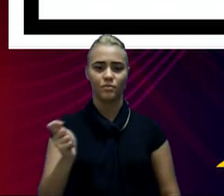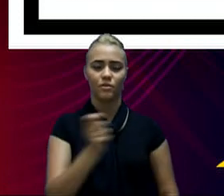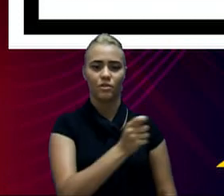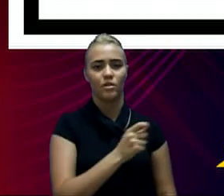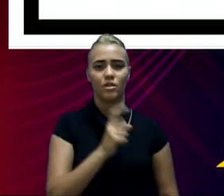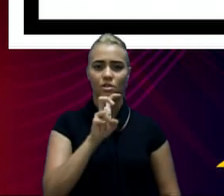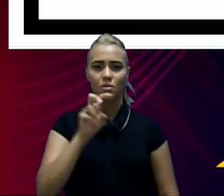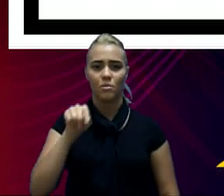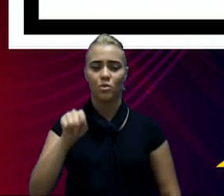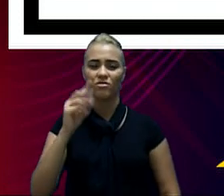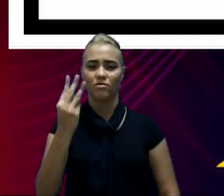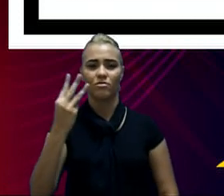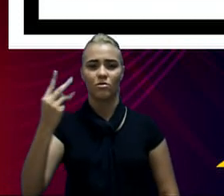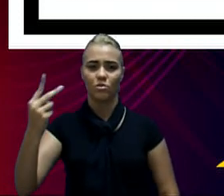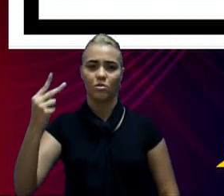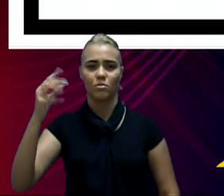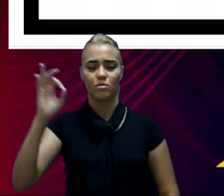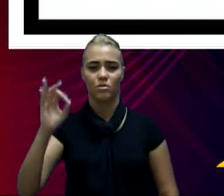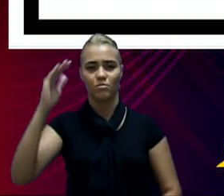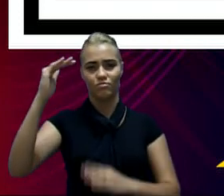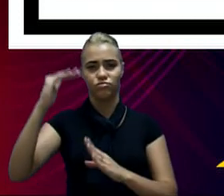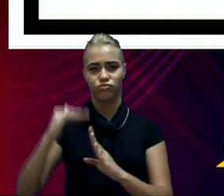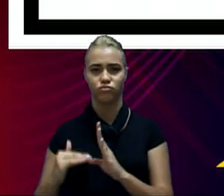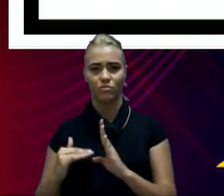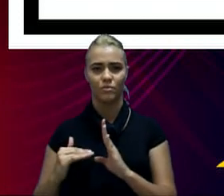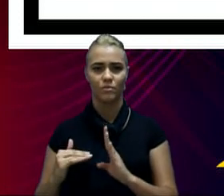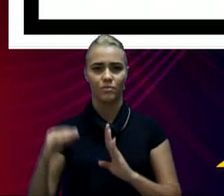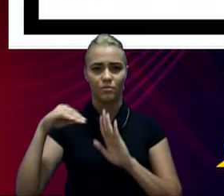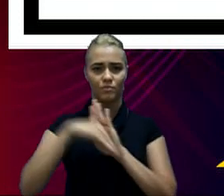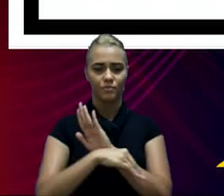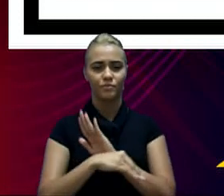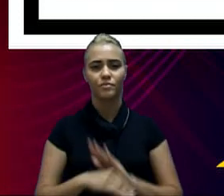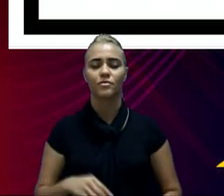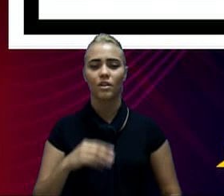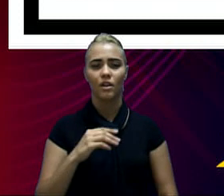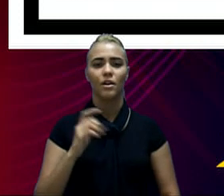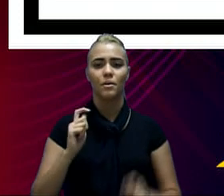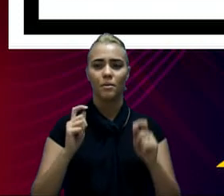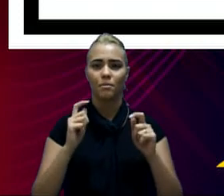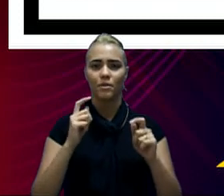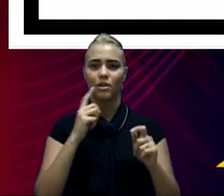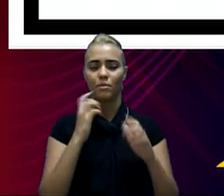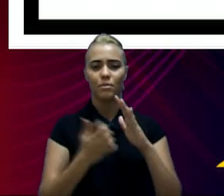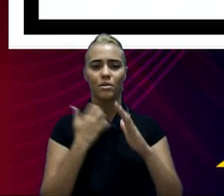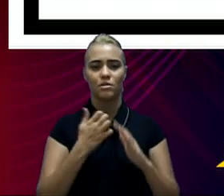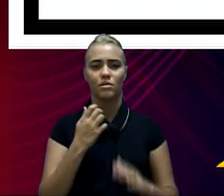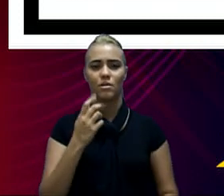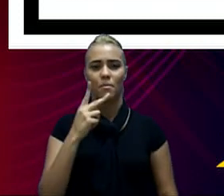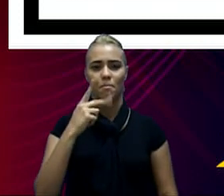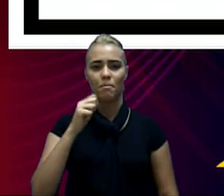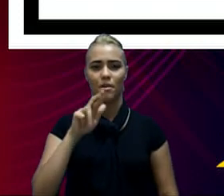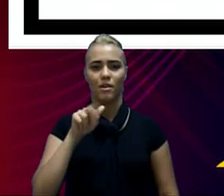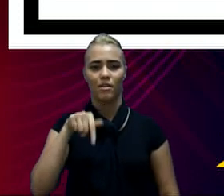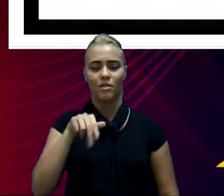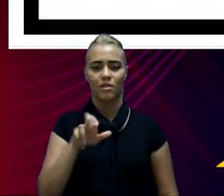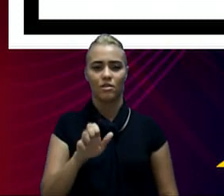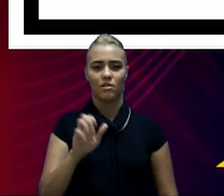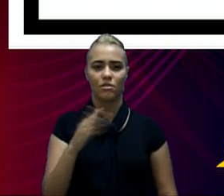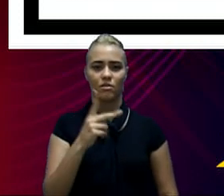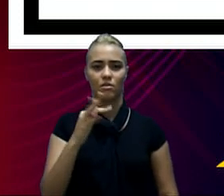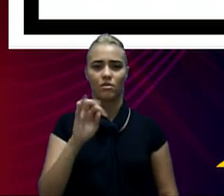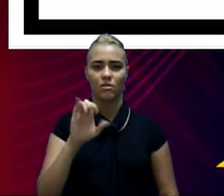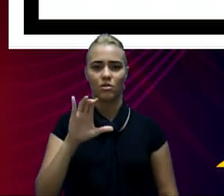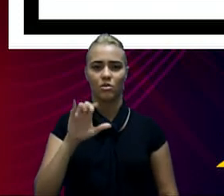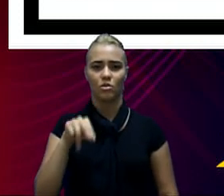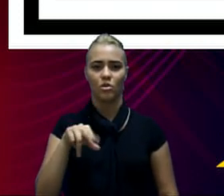,33%. Já a empresa Parque Tecnológico, uma despesa primária paga da ordem de